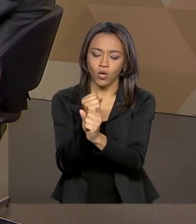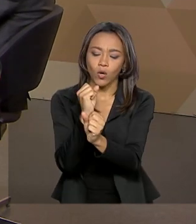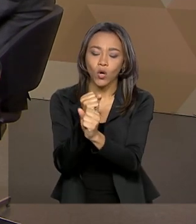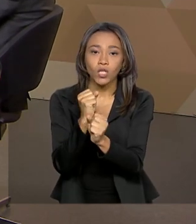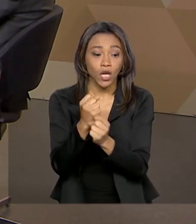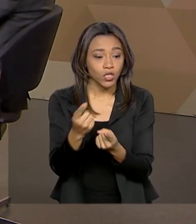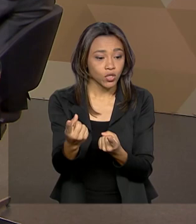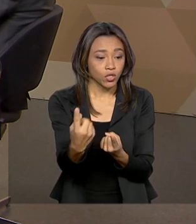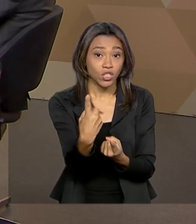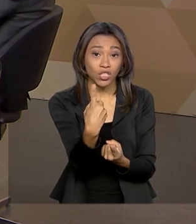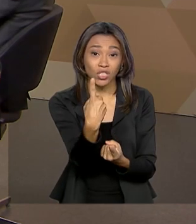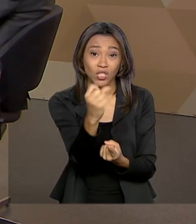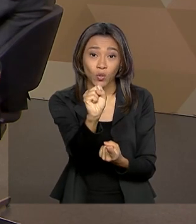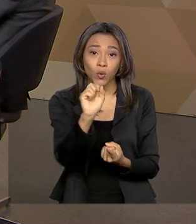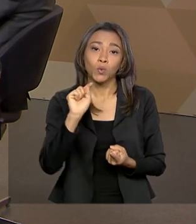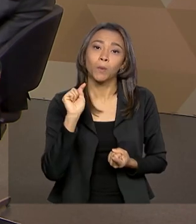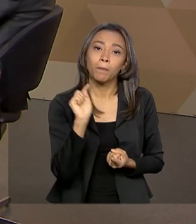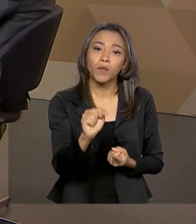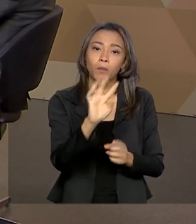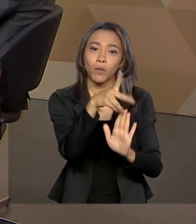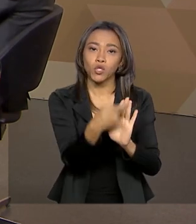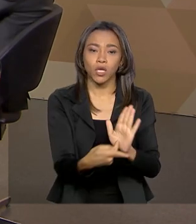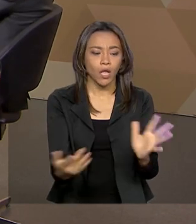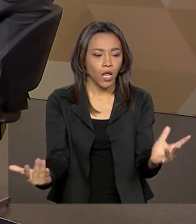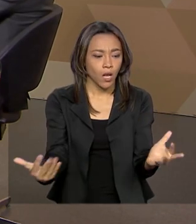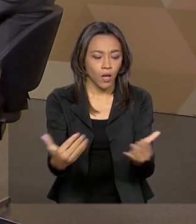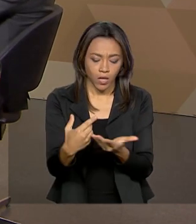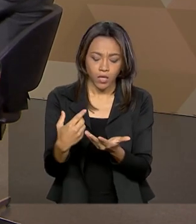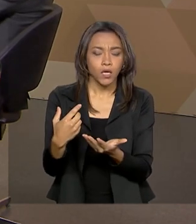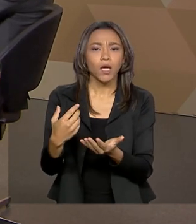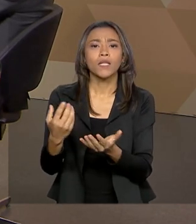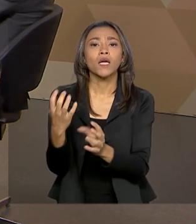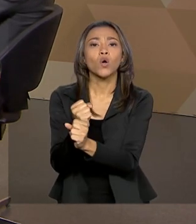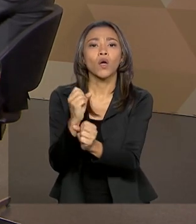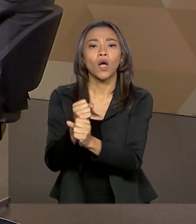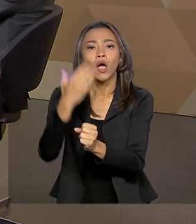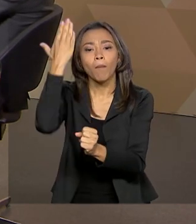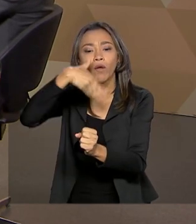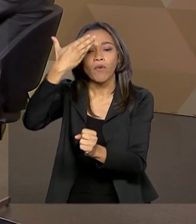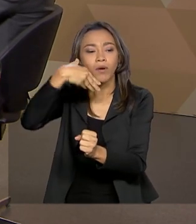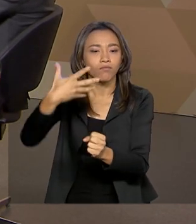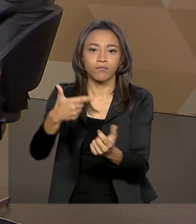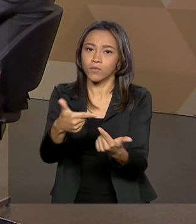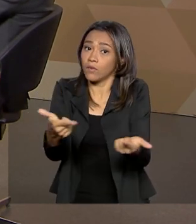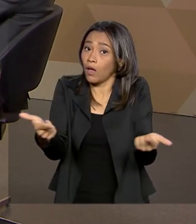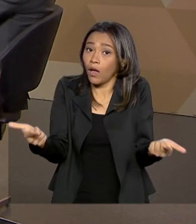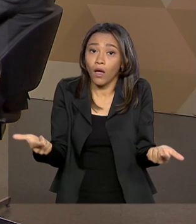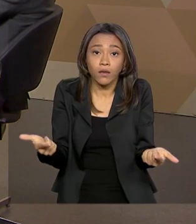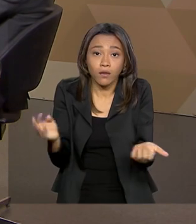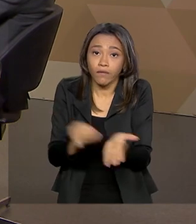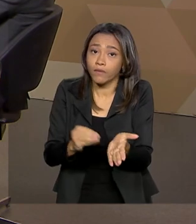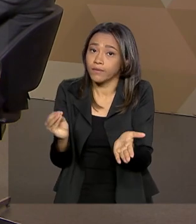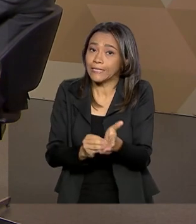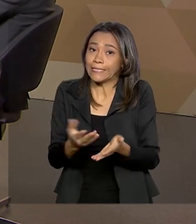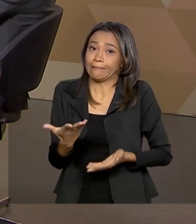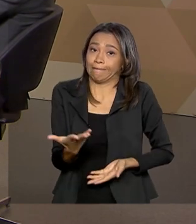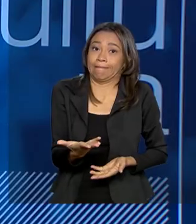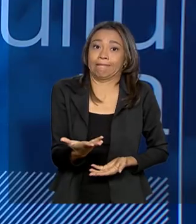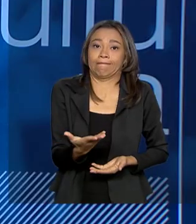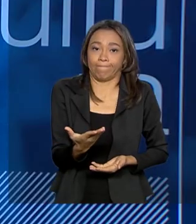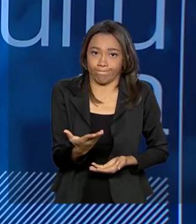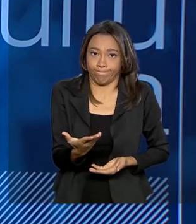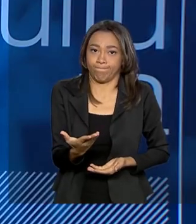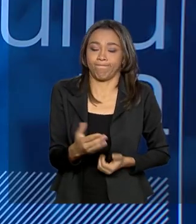desses cerca de 18 mil projetos. Há um passivo sem auditoria nessa casa de 18 mil.